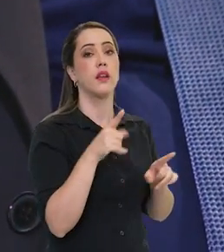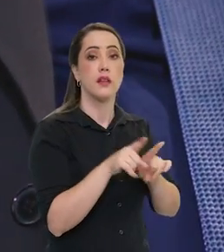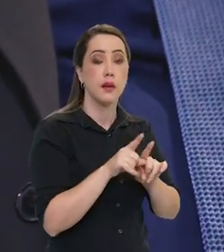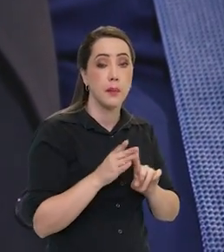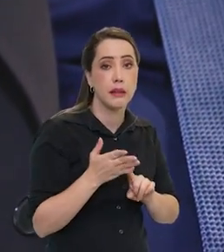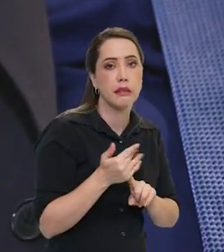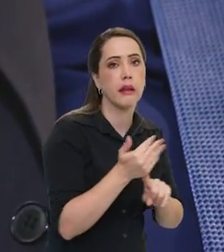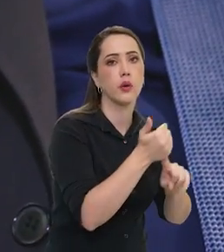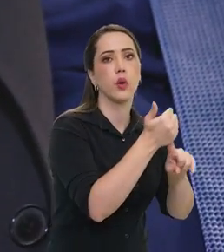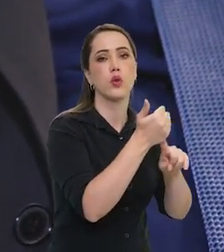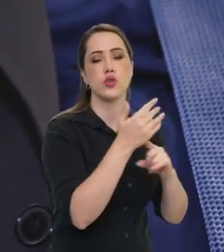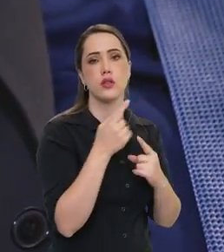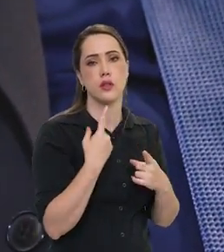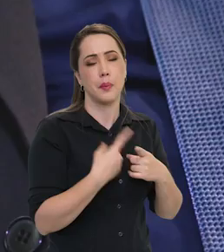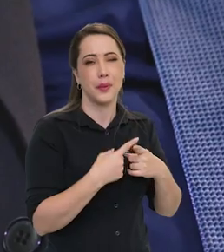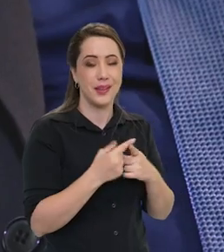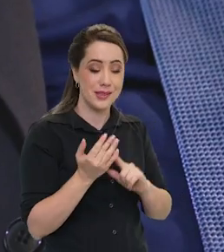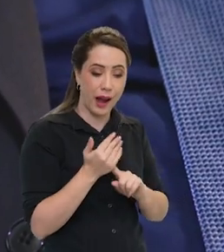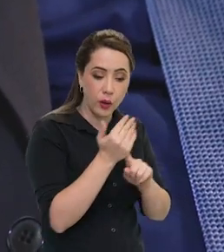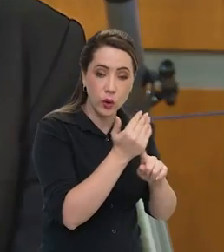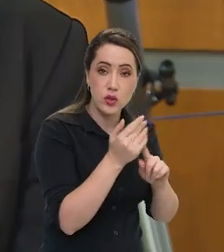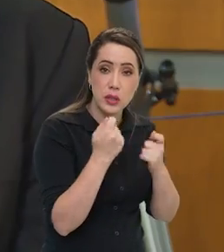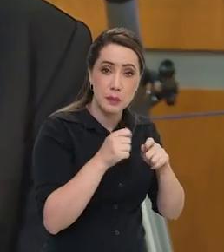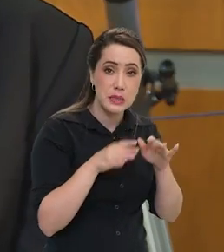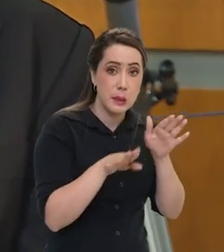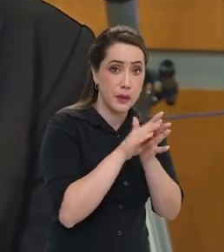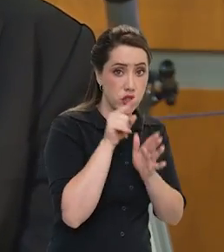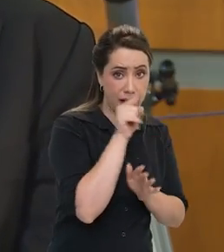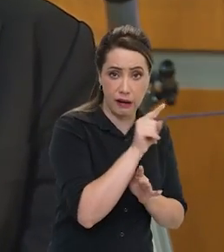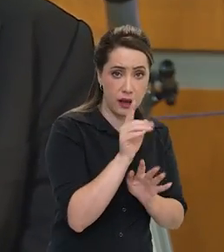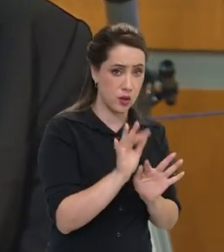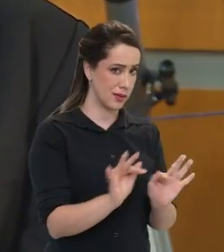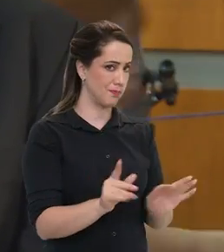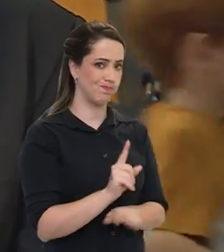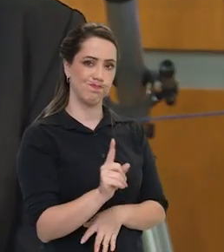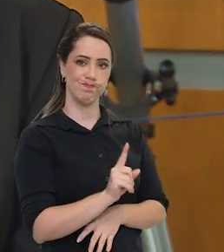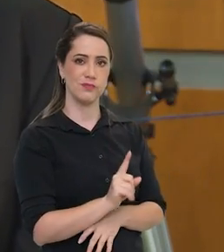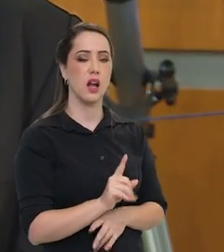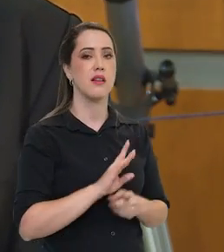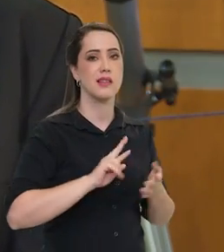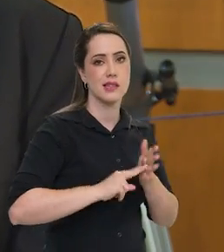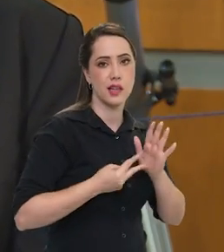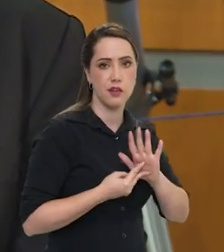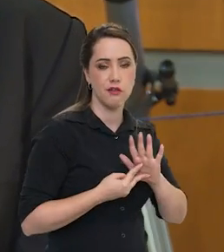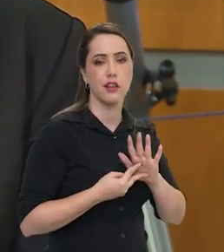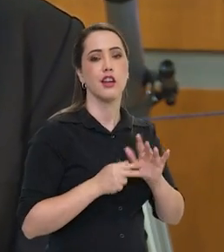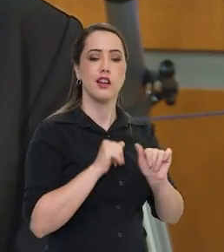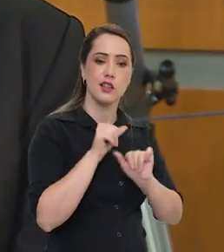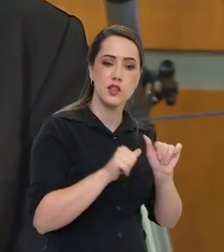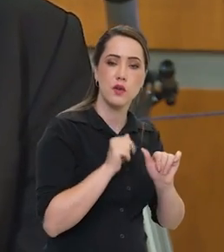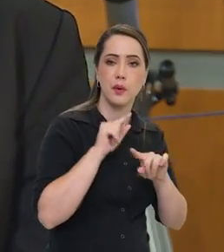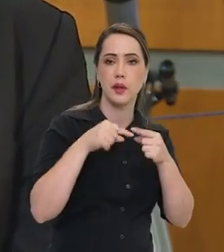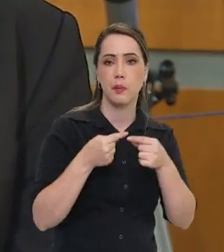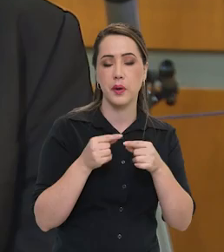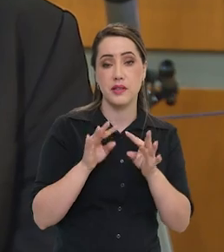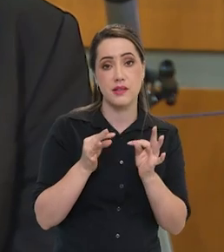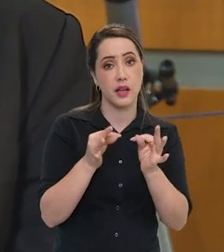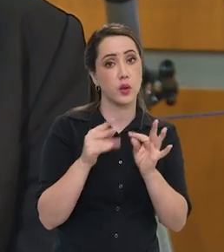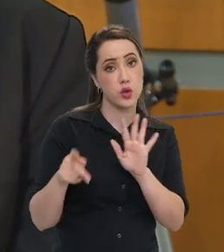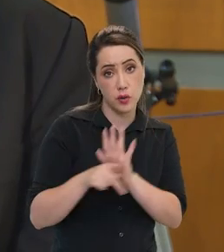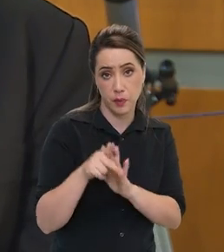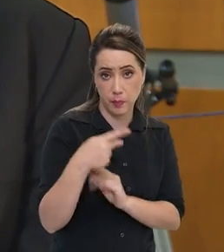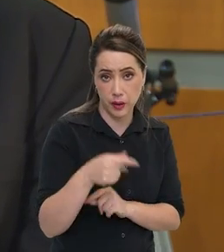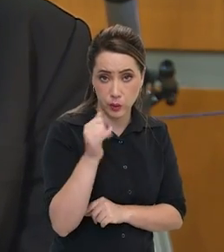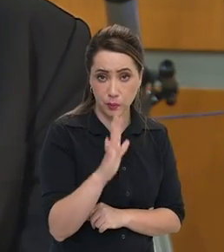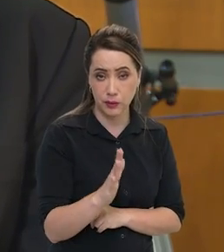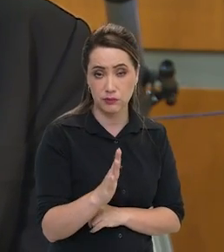As tecnologias necessárias para ir à Lua não são simples, e elas se refletem em tecnologias no país ou no mundo.